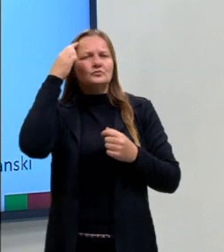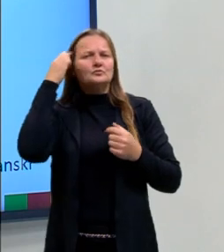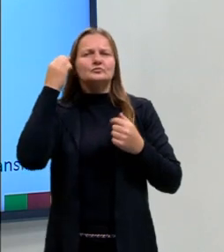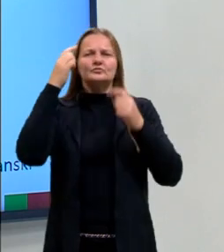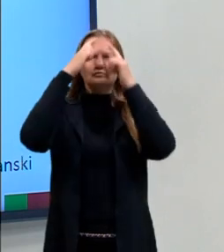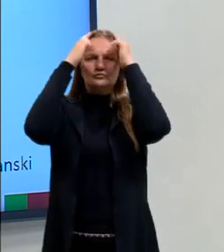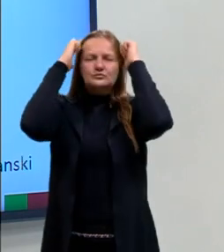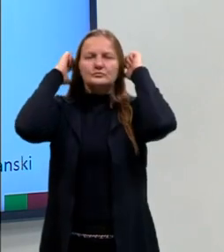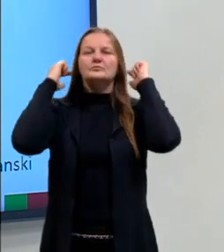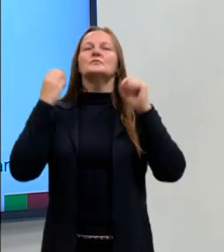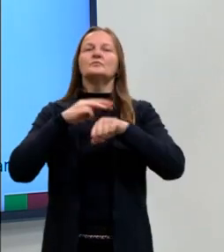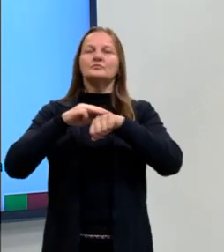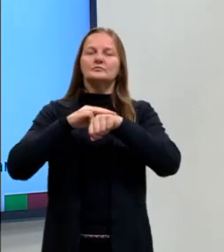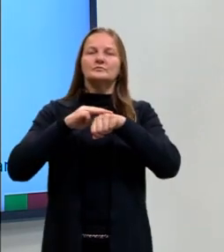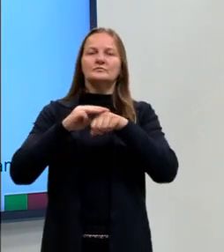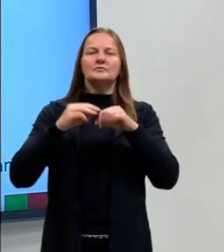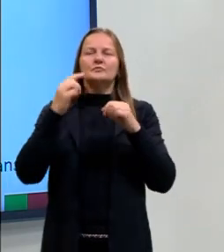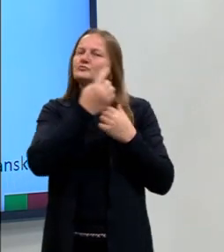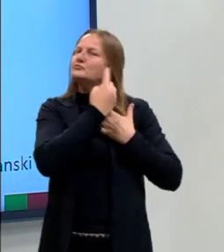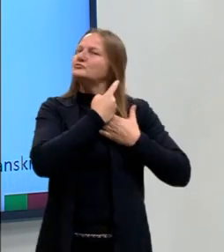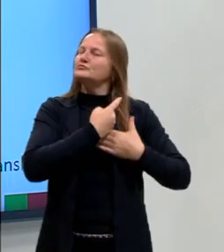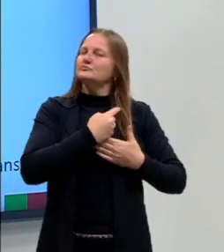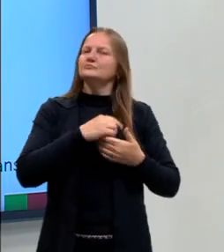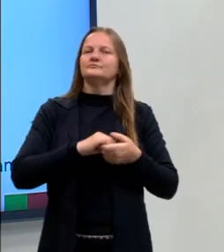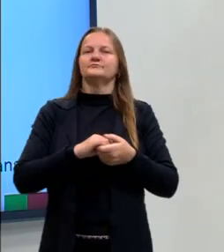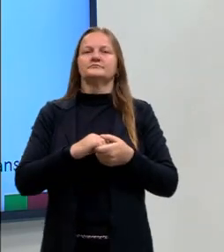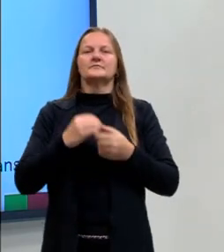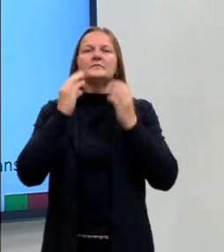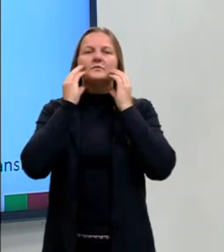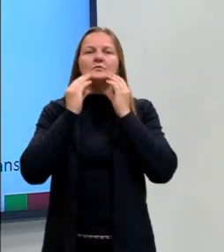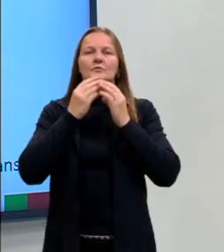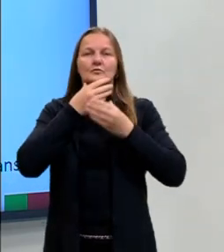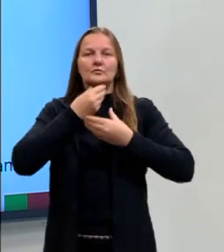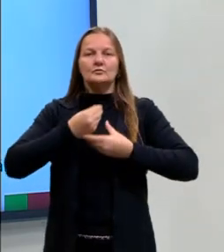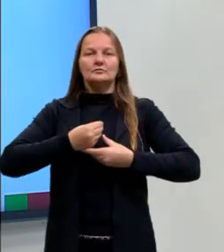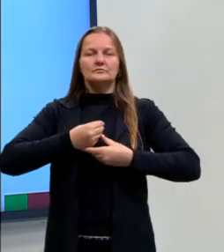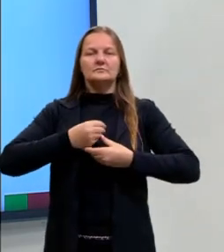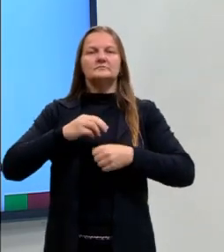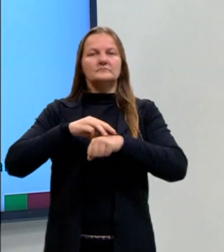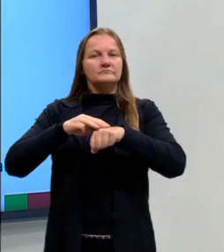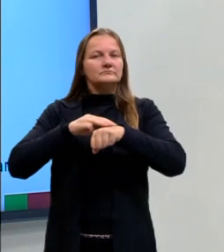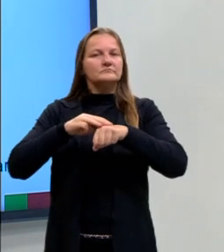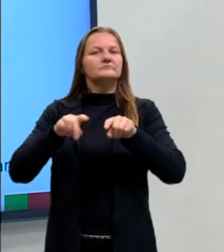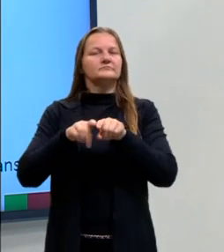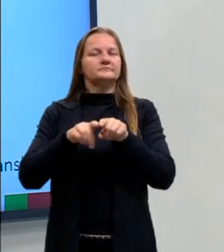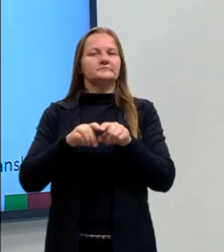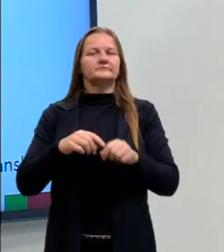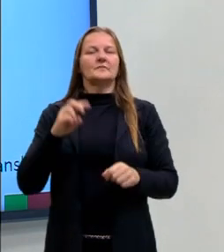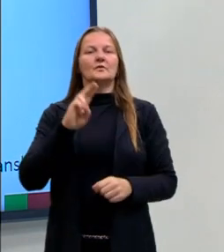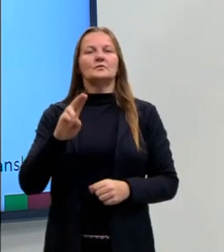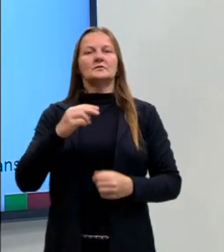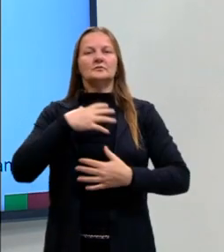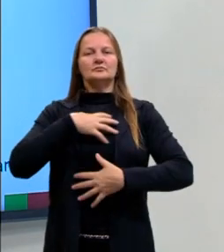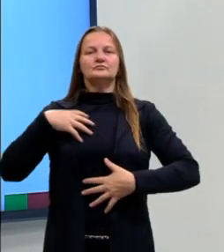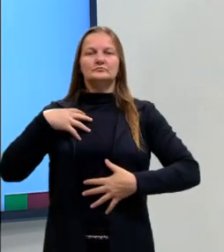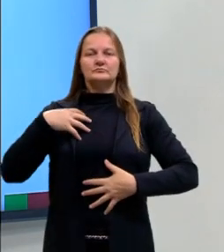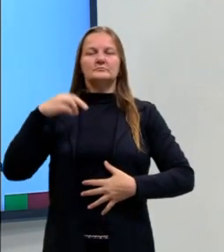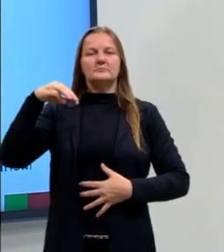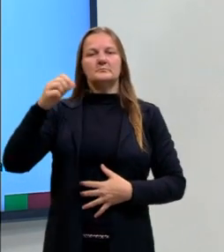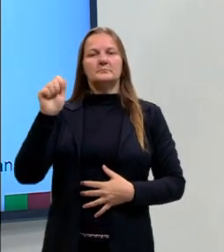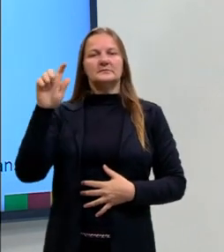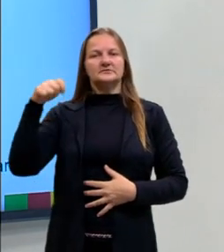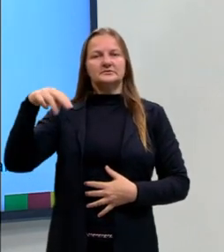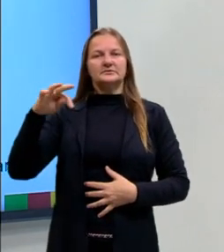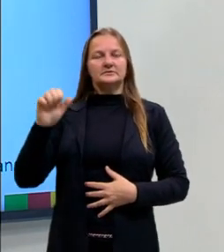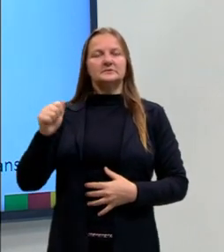curto, escuro, meio cacheado, tenho uma barba comprida, também castanha, estou usando a camiseta magenta do